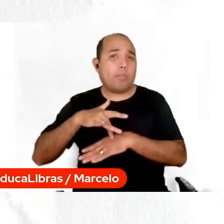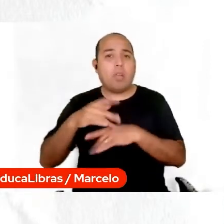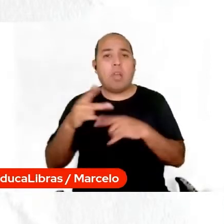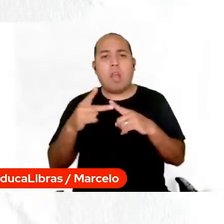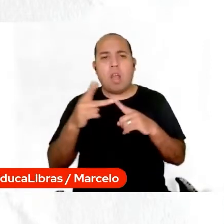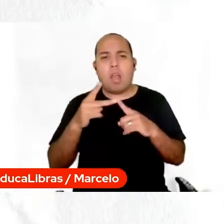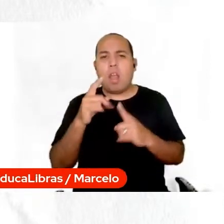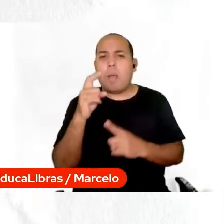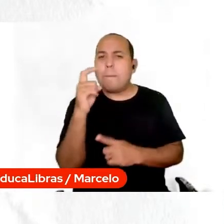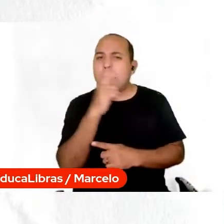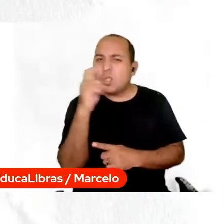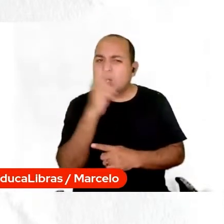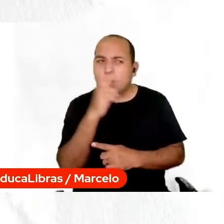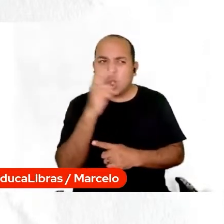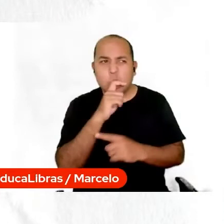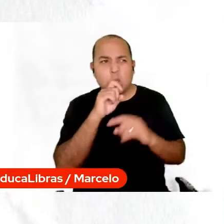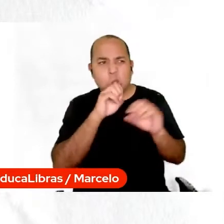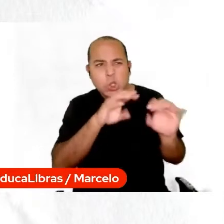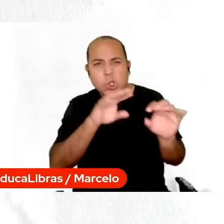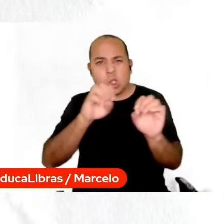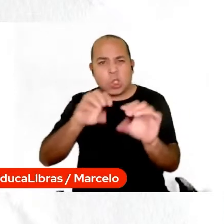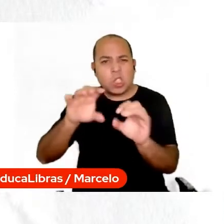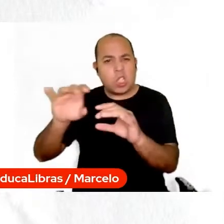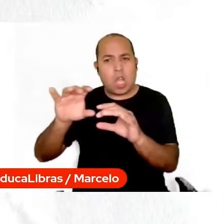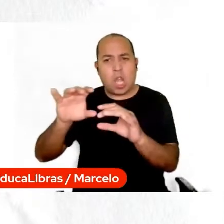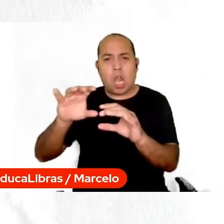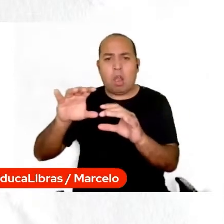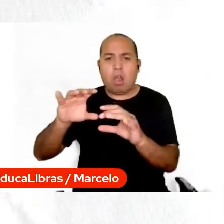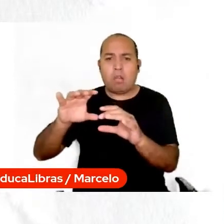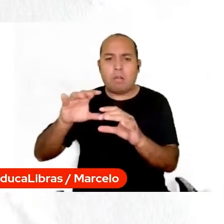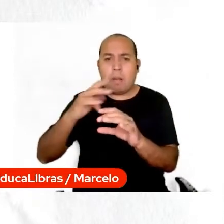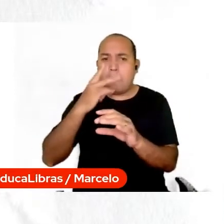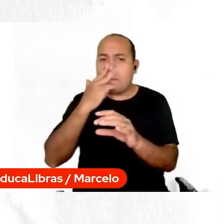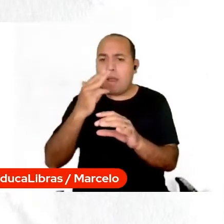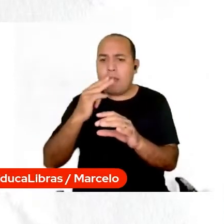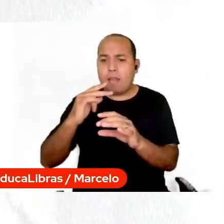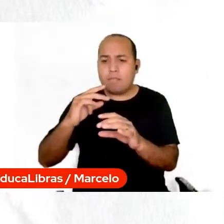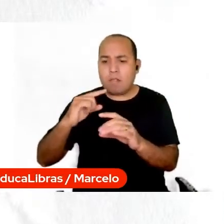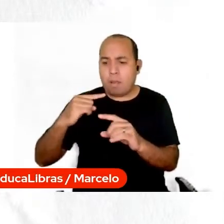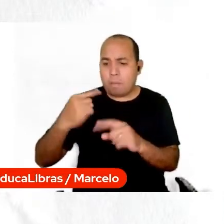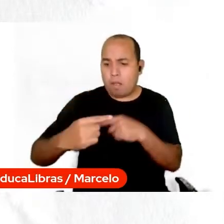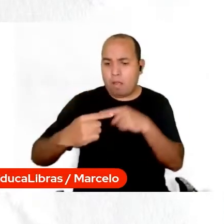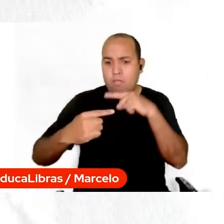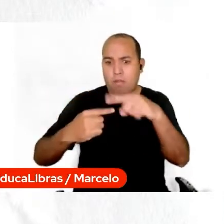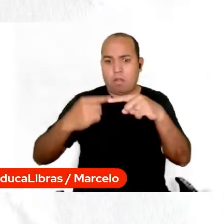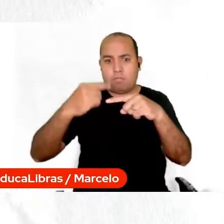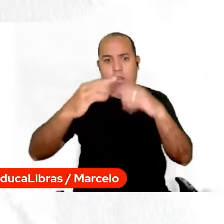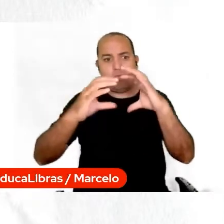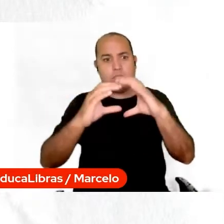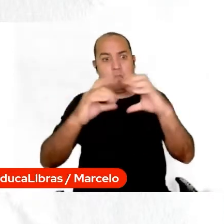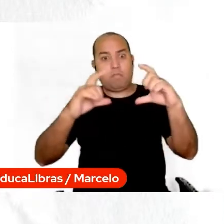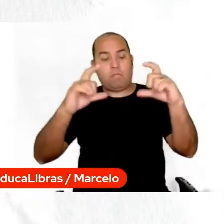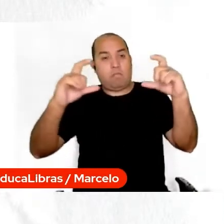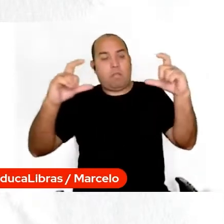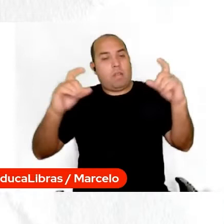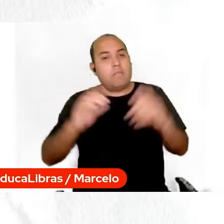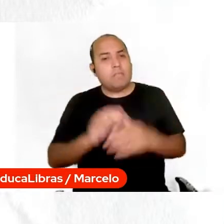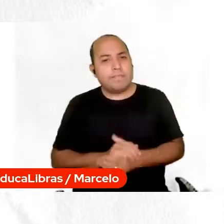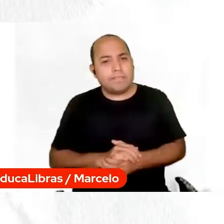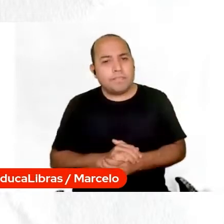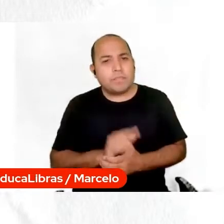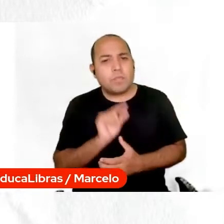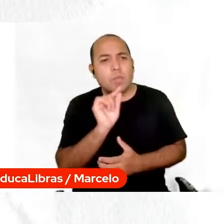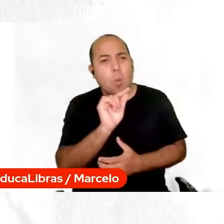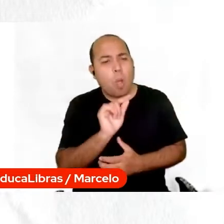essa bola de neve que pode ir nos cerca no sentido de garantir a